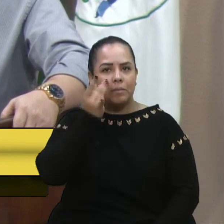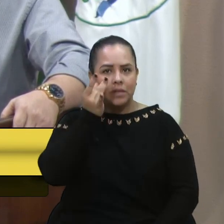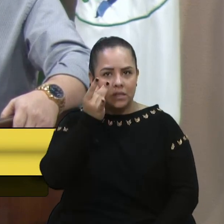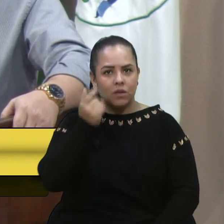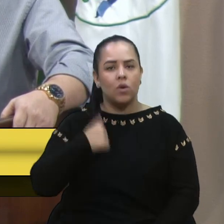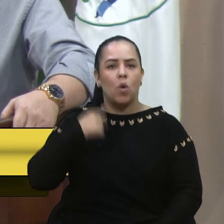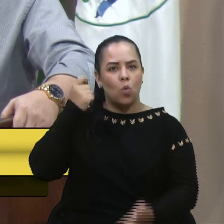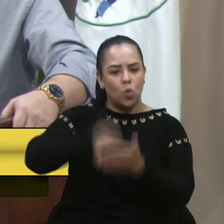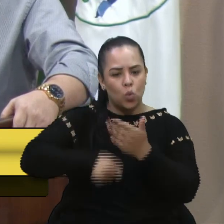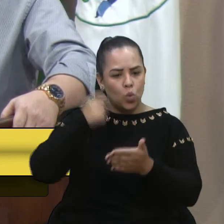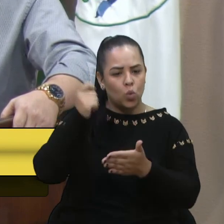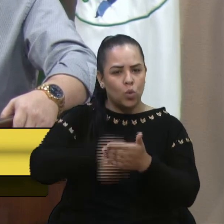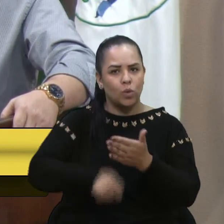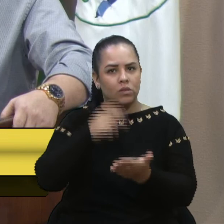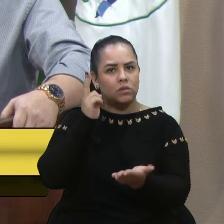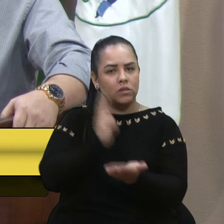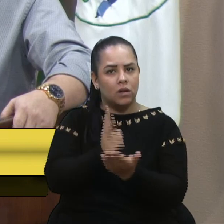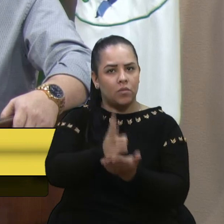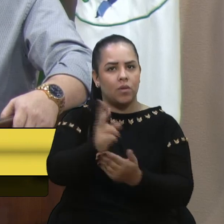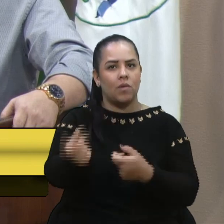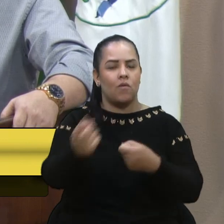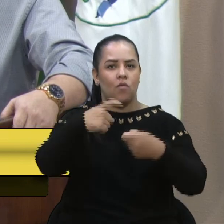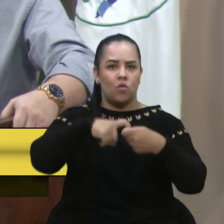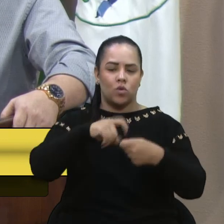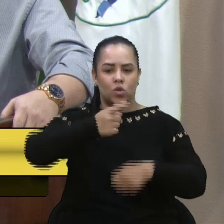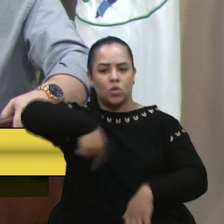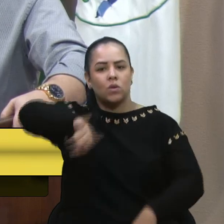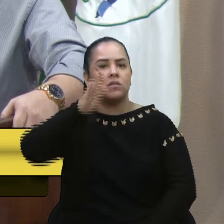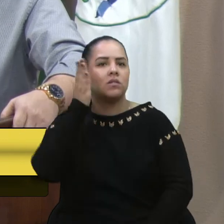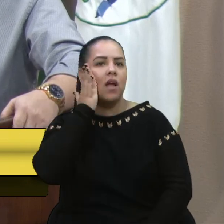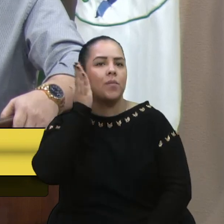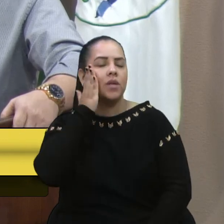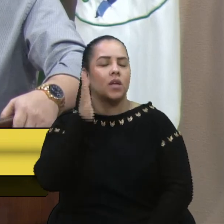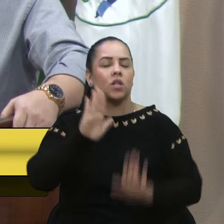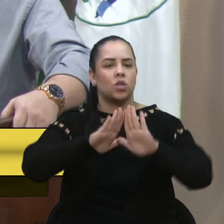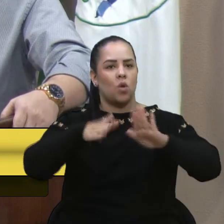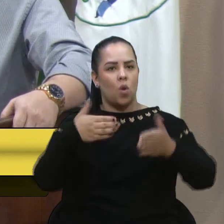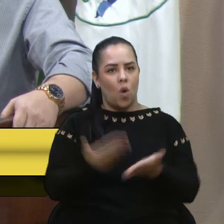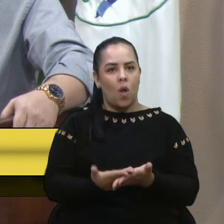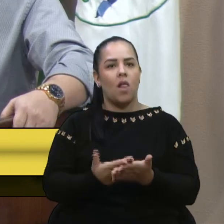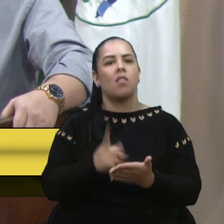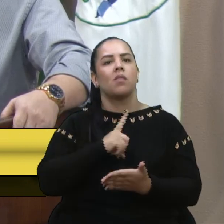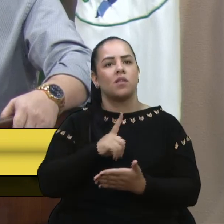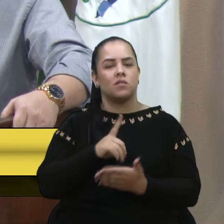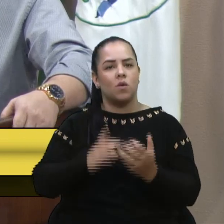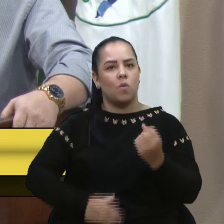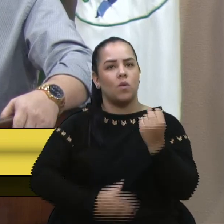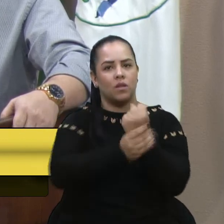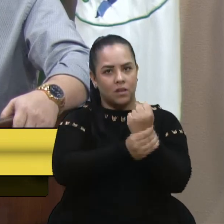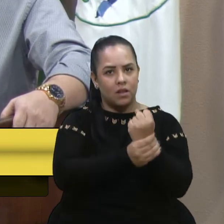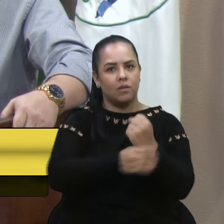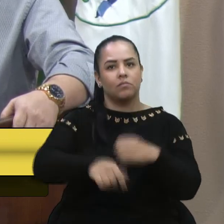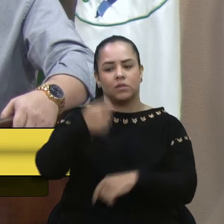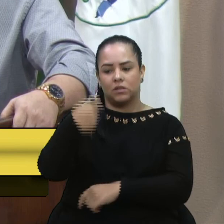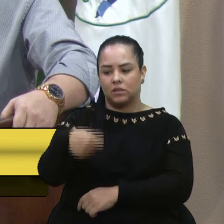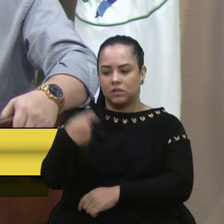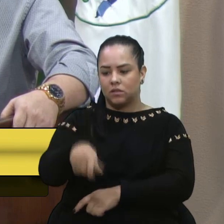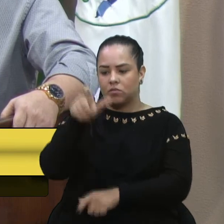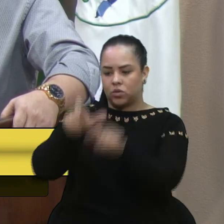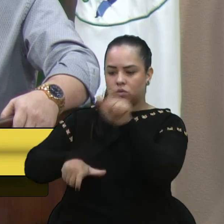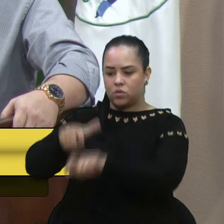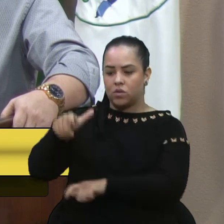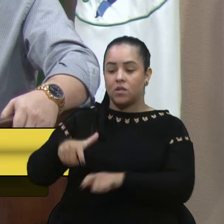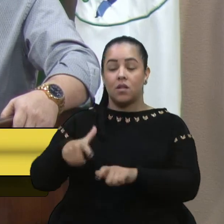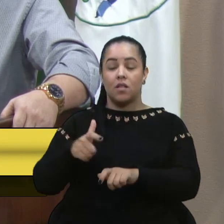até o final para que voltem. A gente sabe que a escola é segura e precisamos que essas crianças estejam dentro da sala de